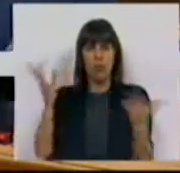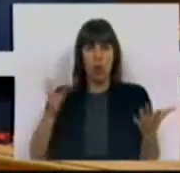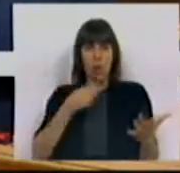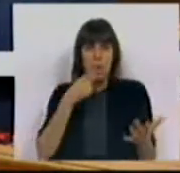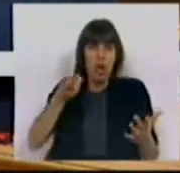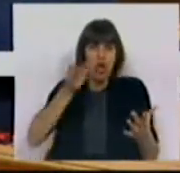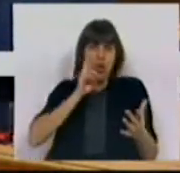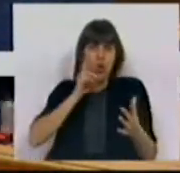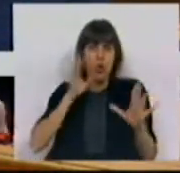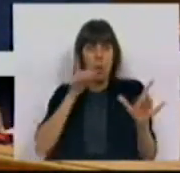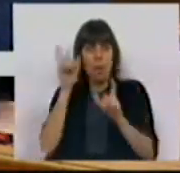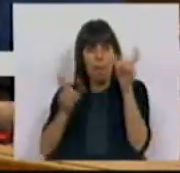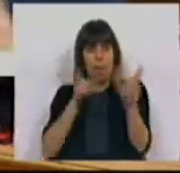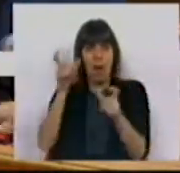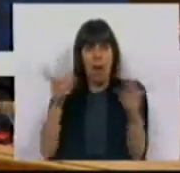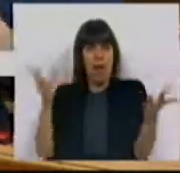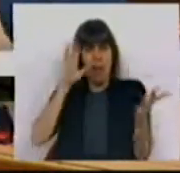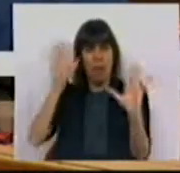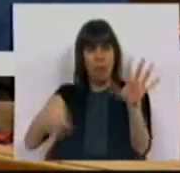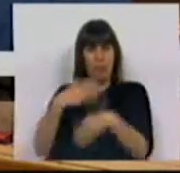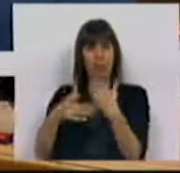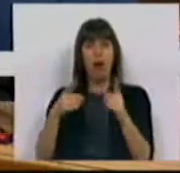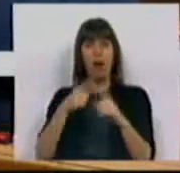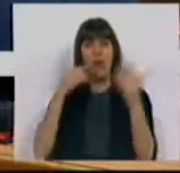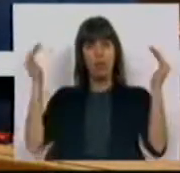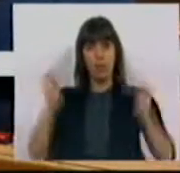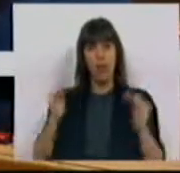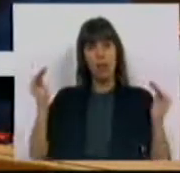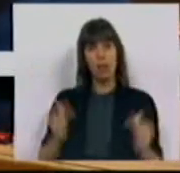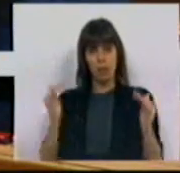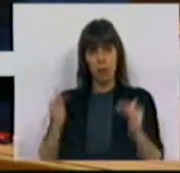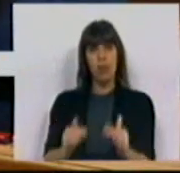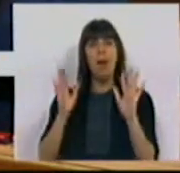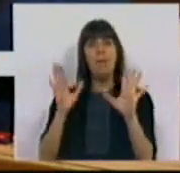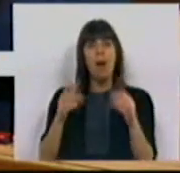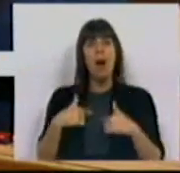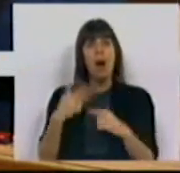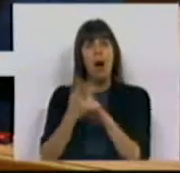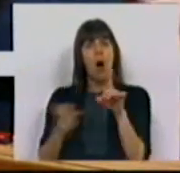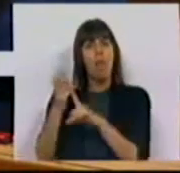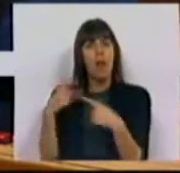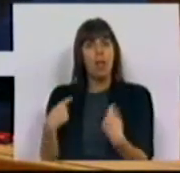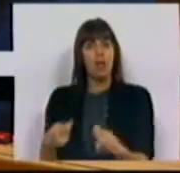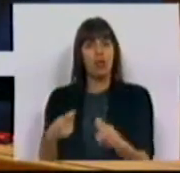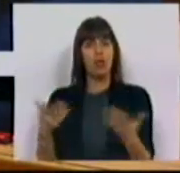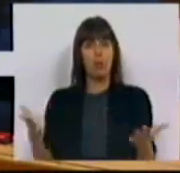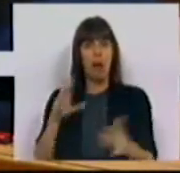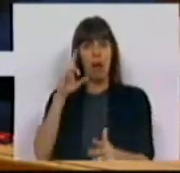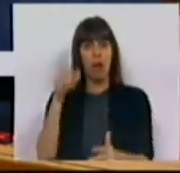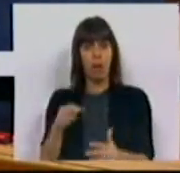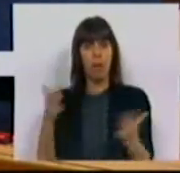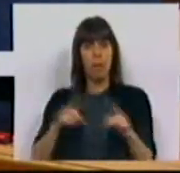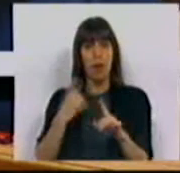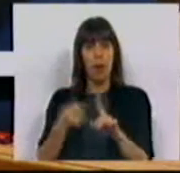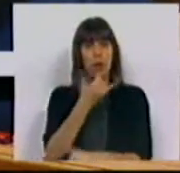Ministro, eu peço desculpa pelos termos, mas quer dizer, o que é certo, vamos diminuir, vamos diminuir, mas nós temos é um aumento da despesa para a RTP